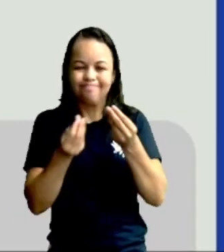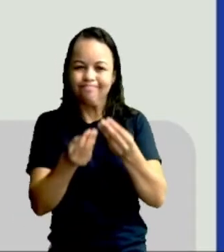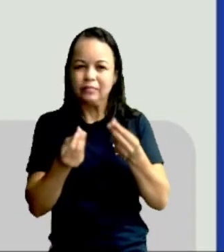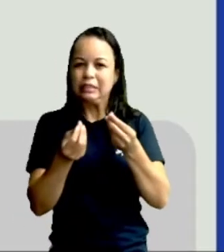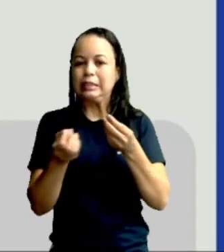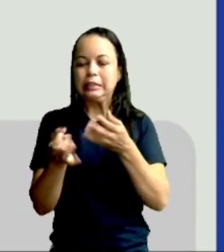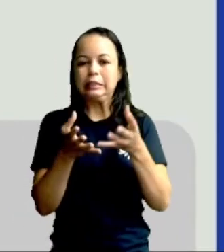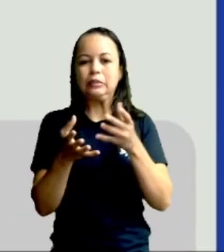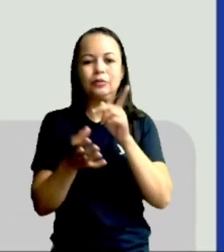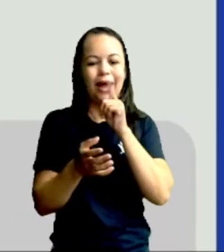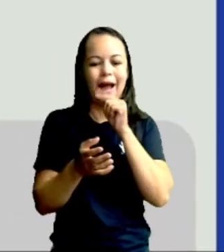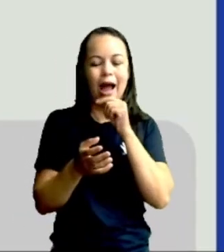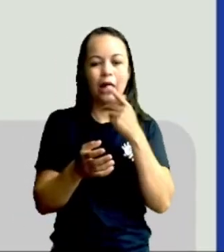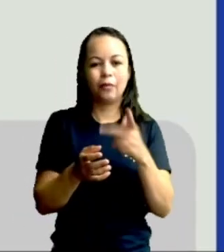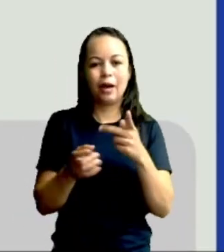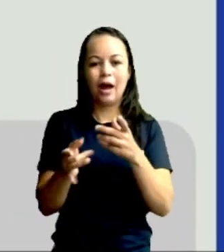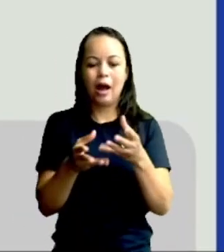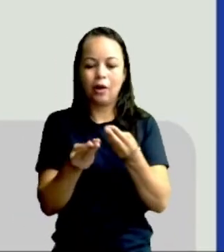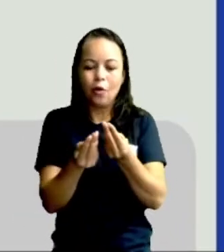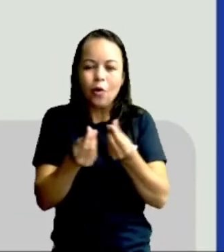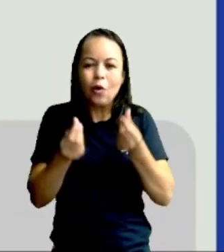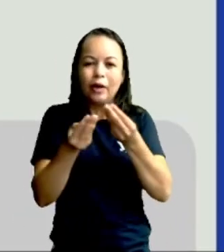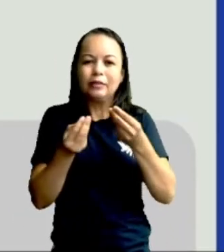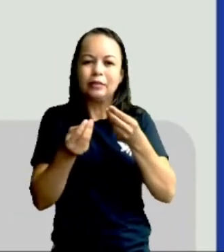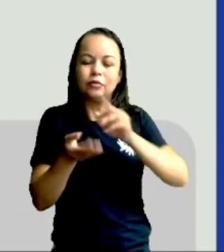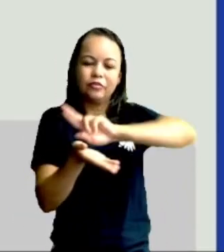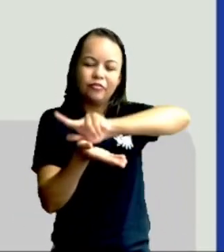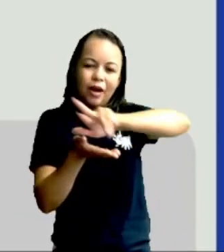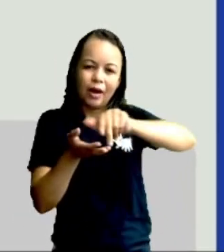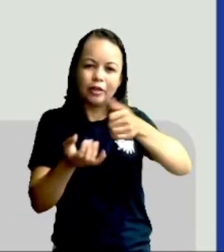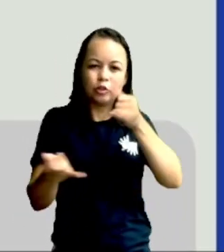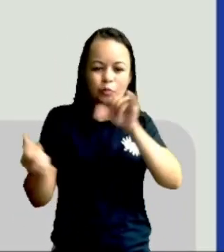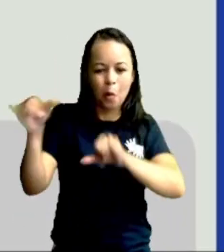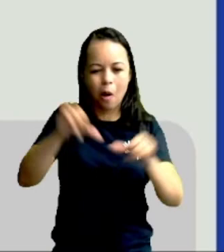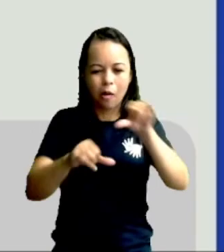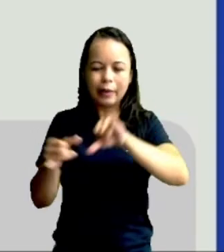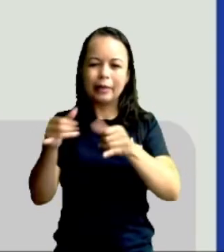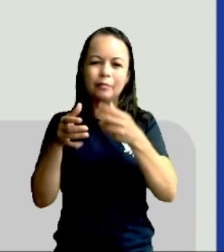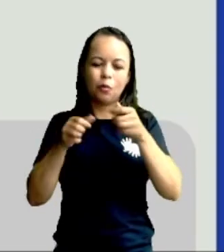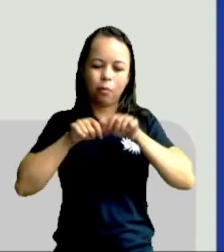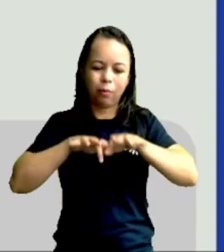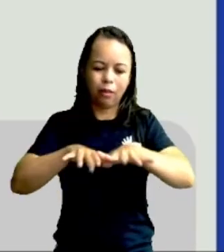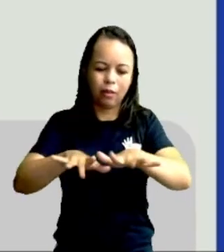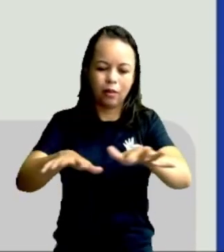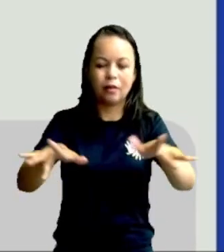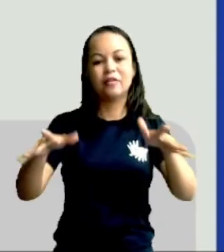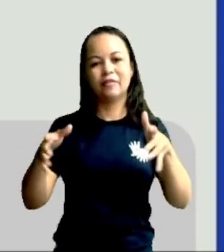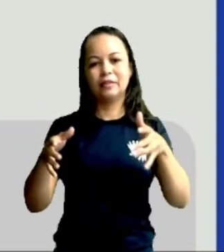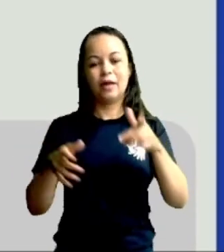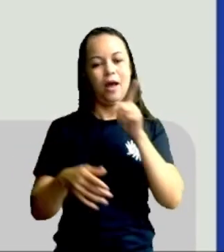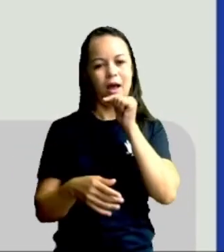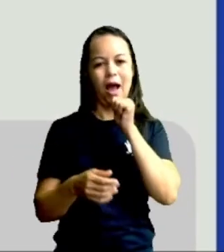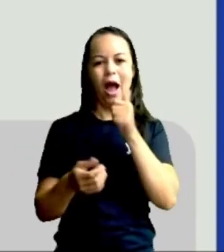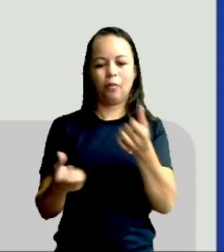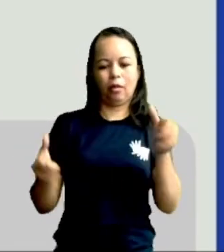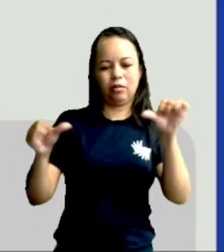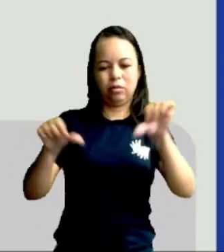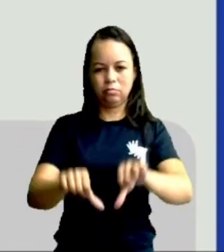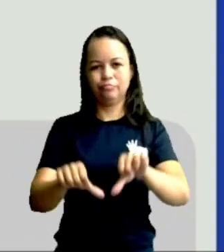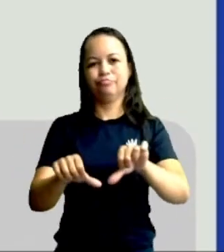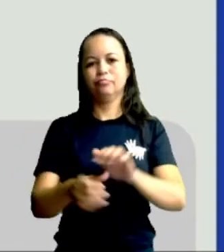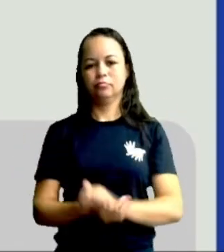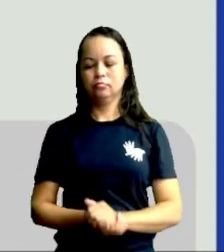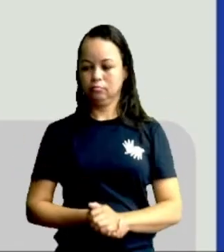vai ter com certeza a colocação de vários produtos químicos e vai fazer com que essa água perca a sua qualidade. Outra coisa,